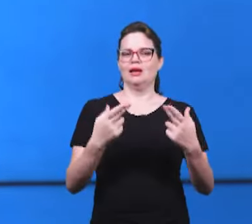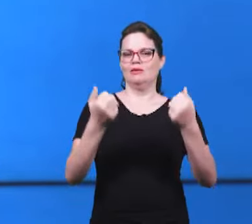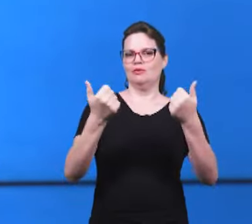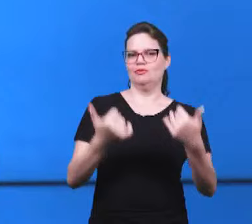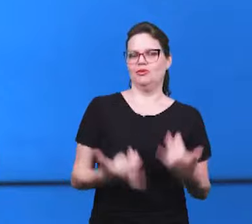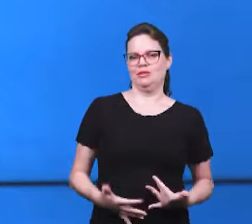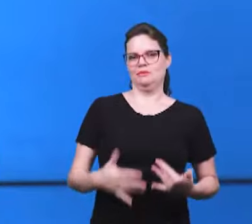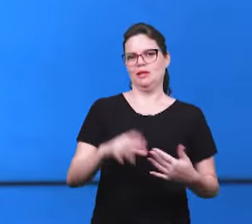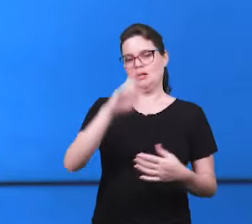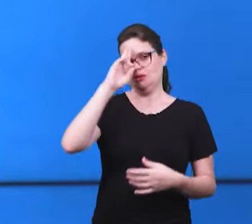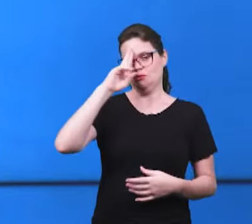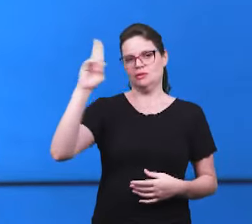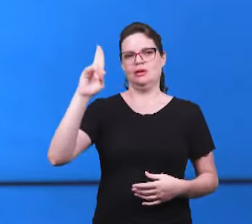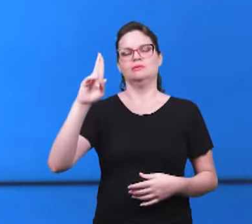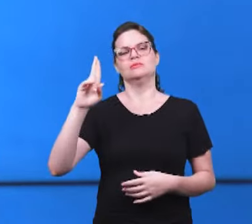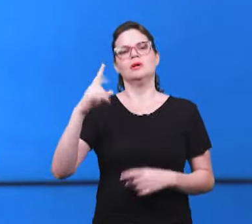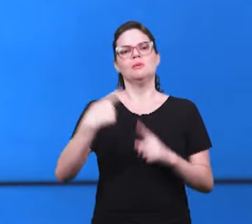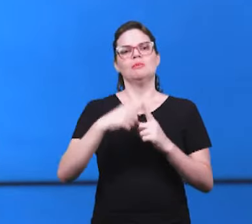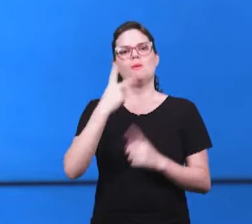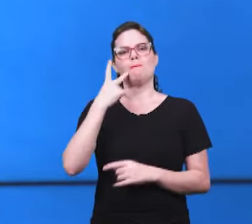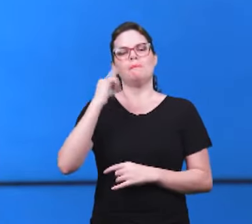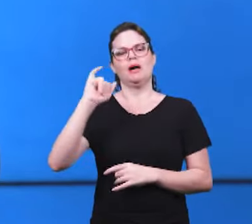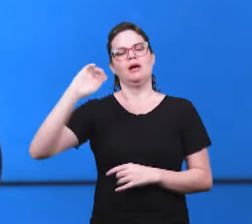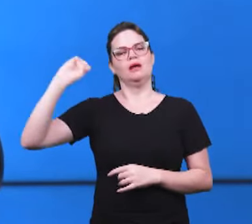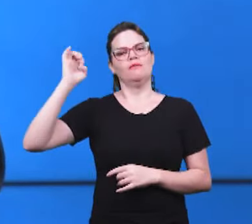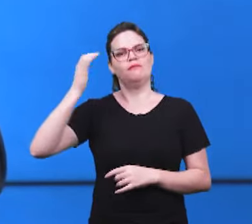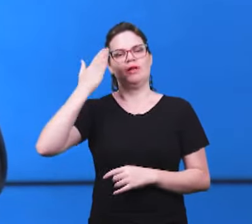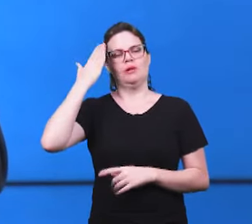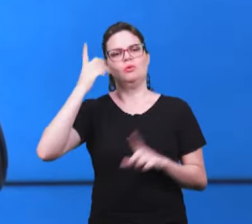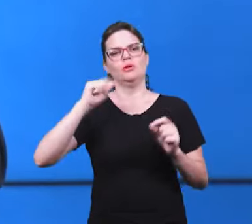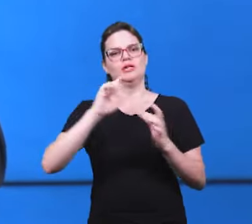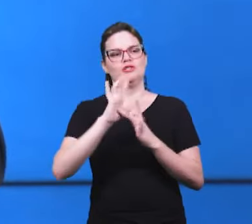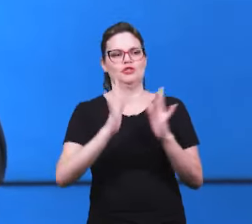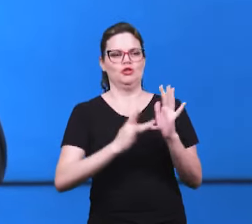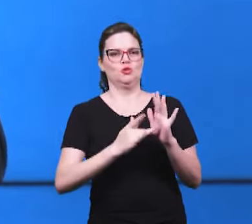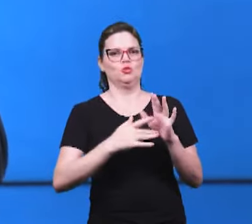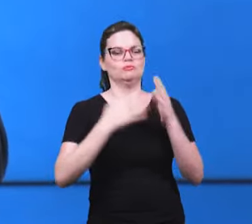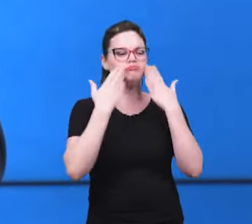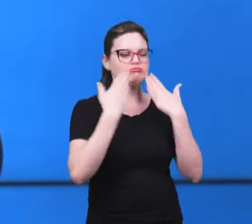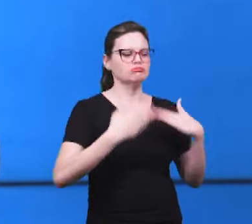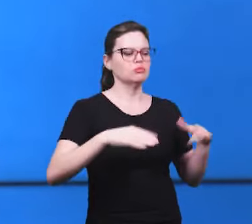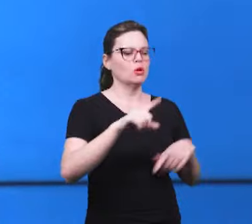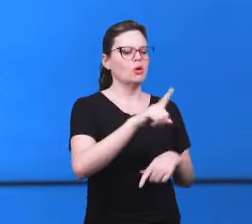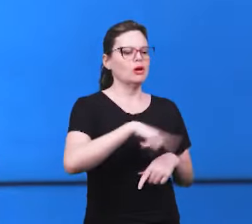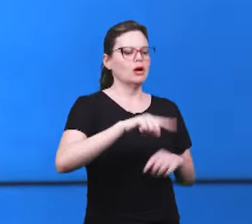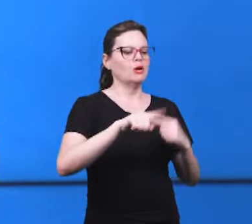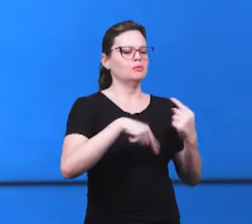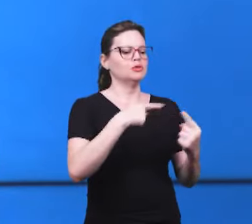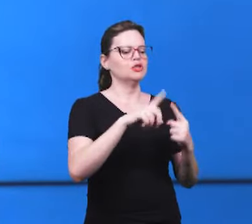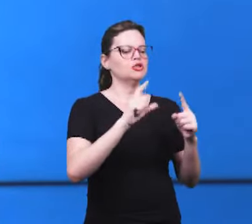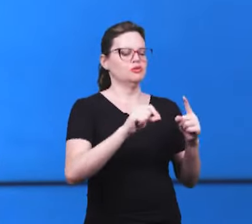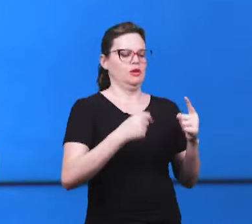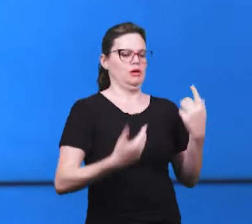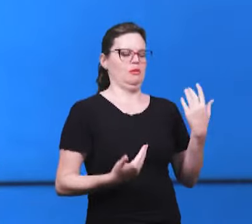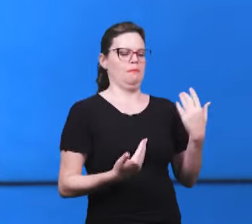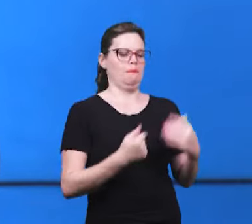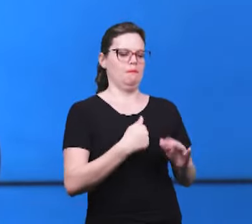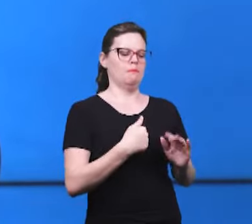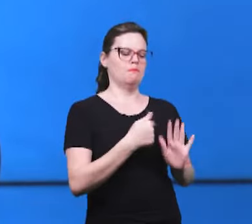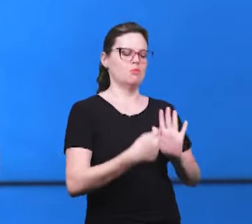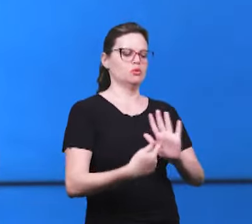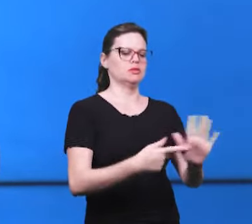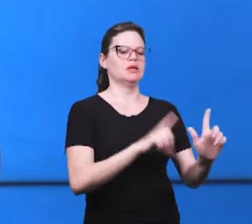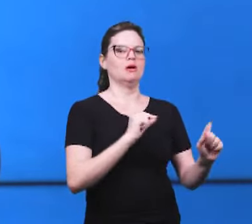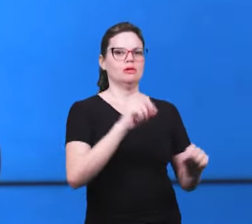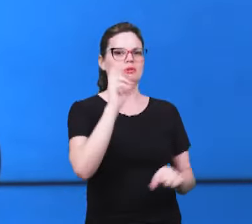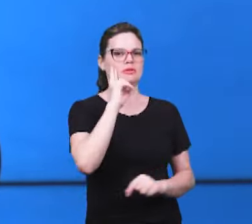dado a Jesus, a revelação dada pelo Pai, foi com o objetivo de mostrar ao servo de Jesus. Então, o amor do Pai